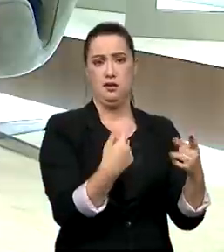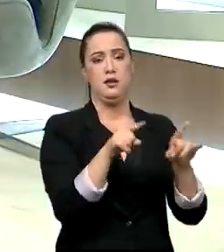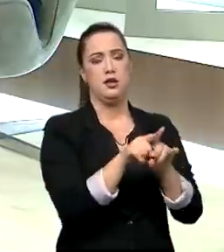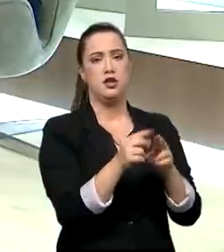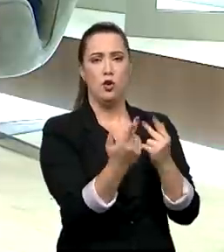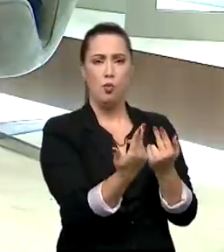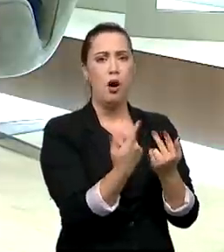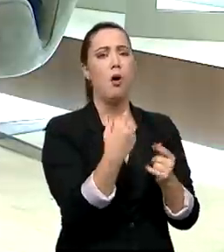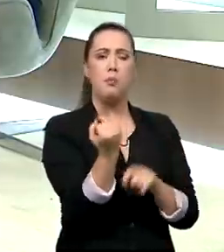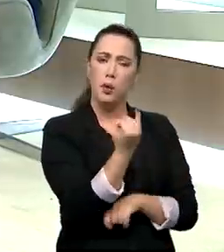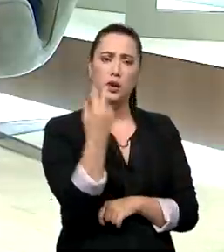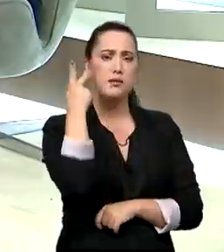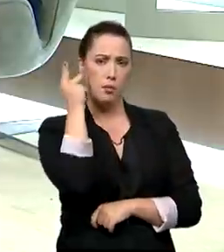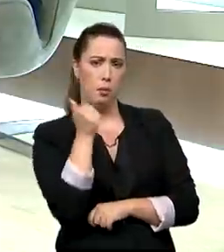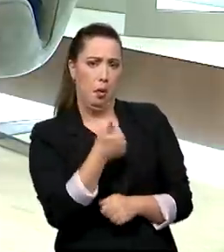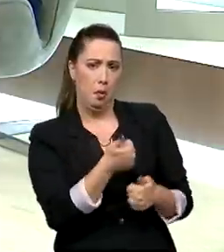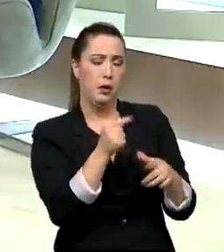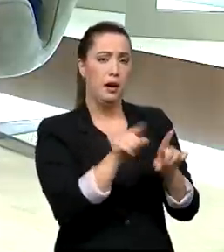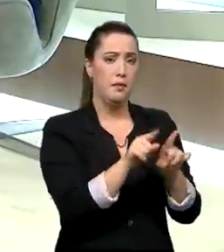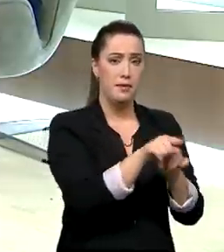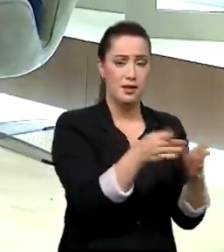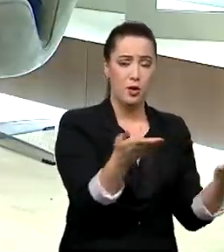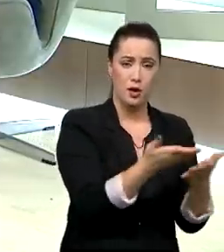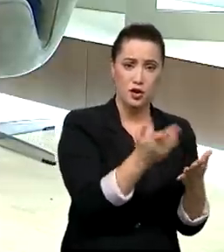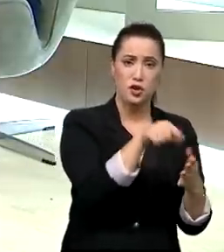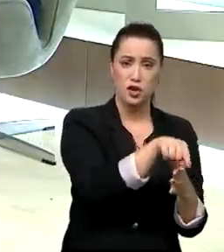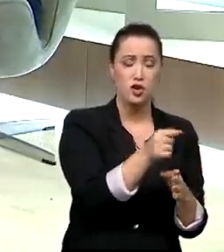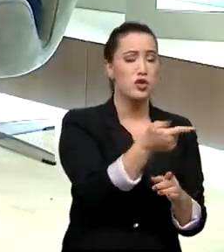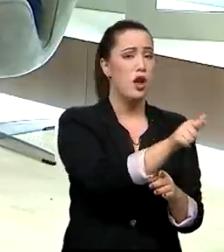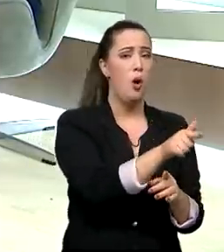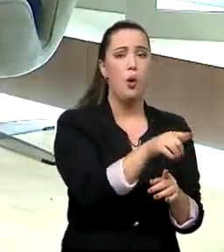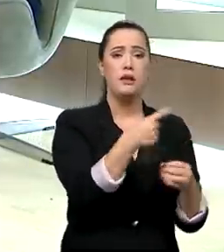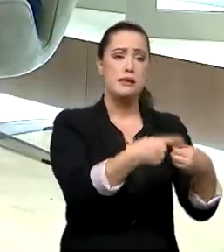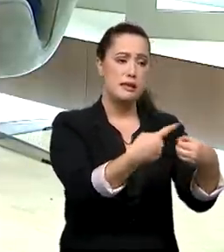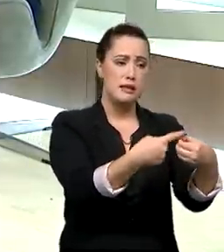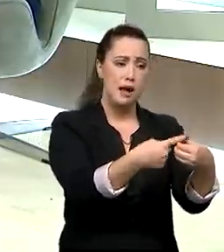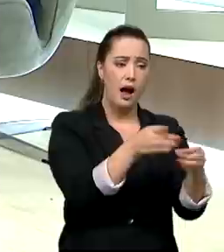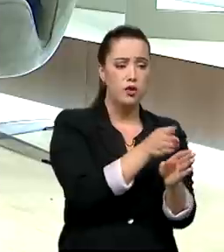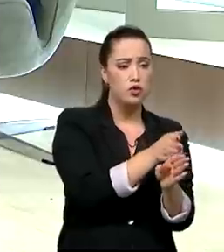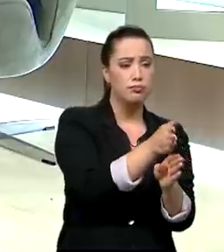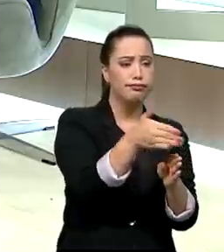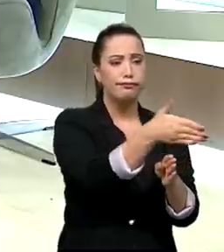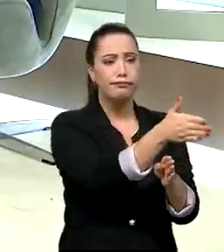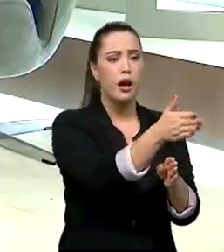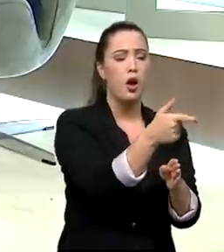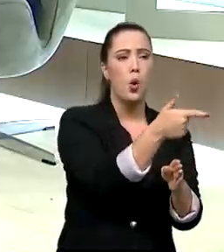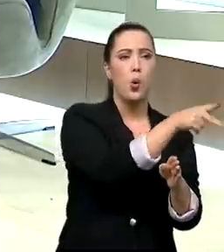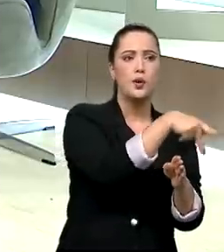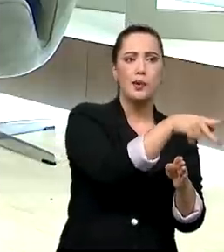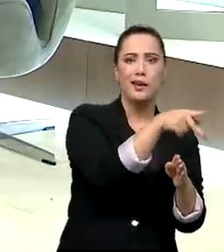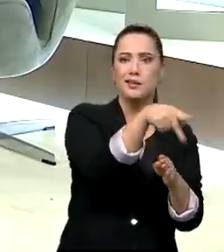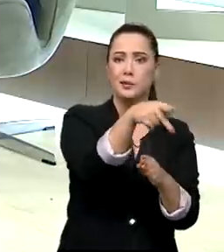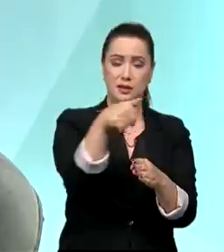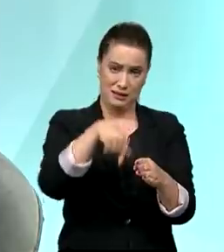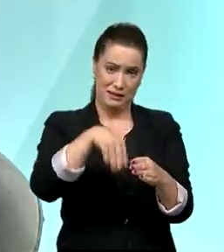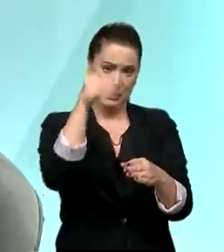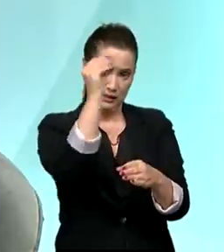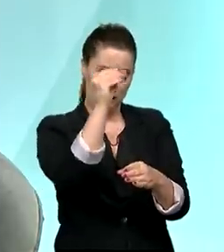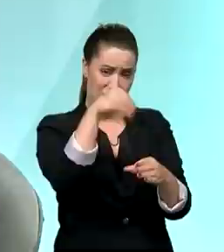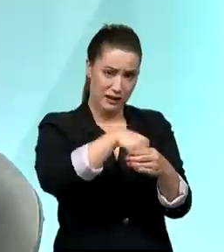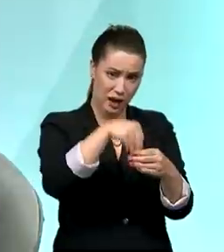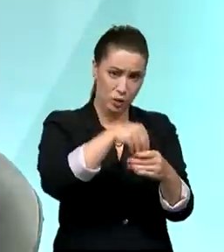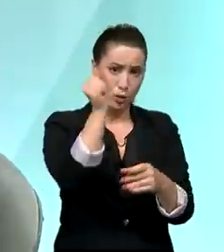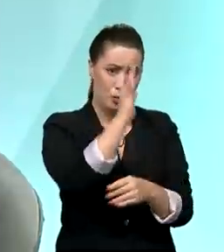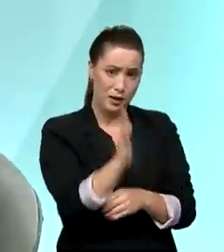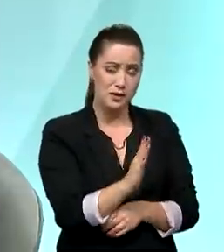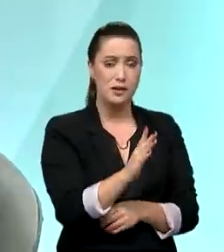tríplice fronteira com o Peru e a Colômbia. É totalmente diferente. Brasileia, todos os lugares que nós visitamos. Lá